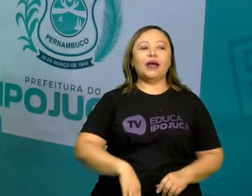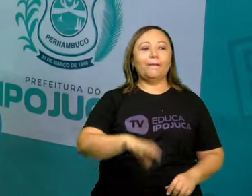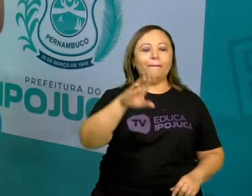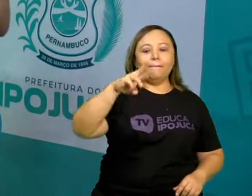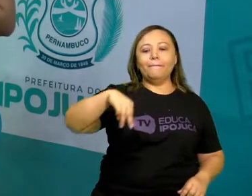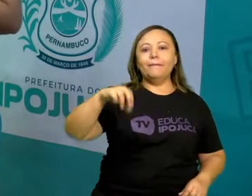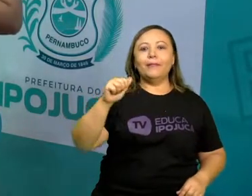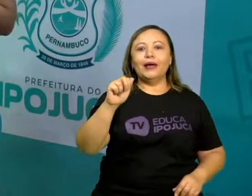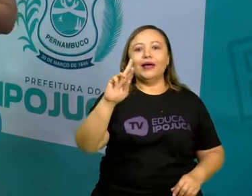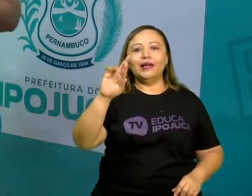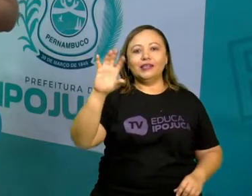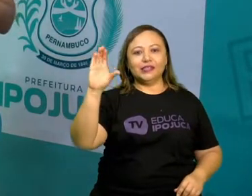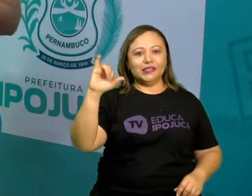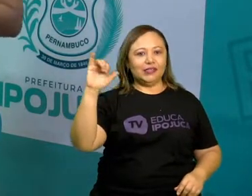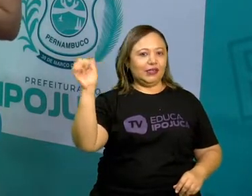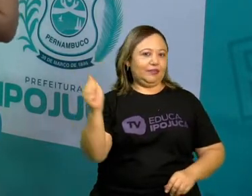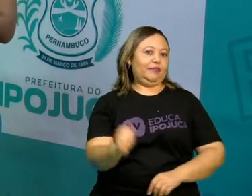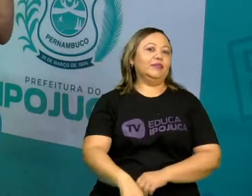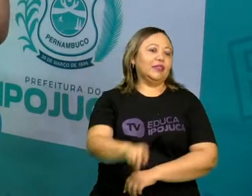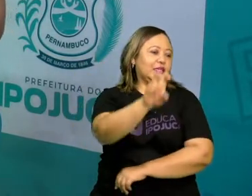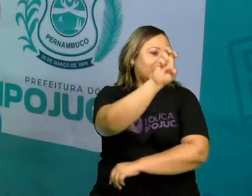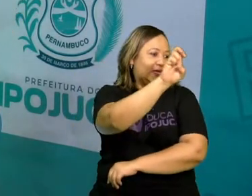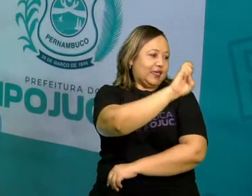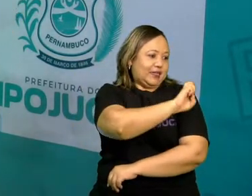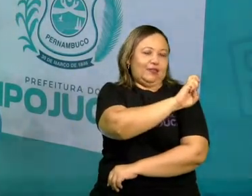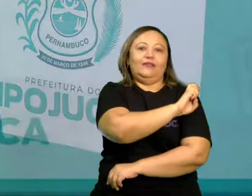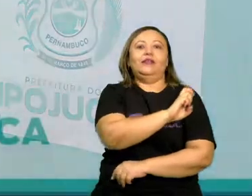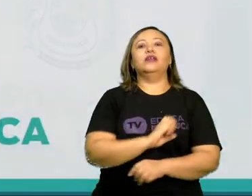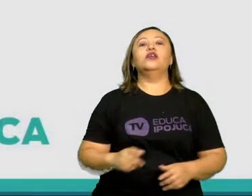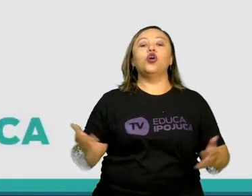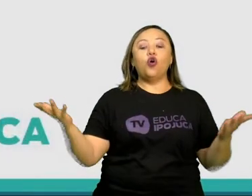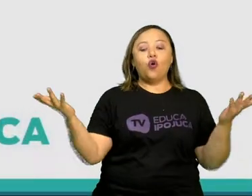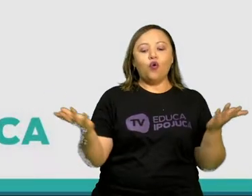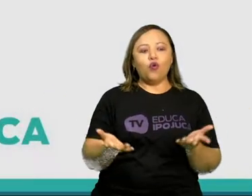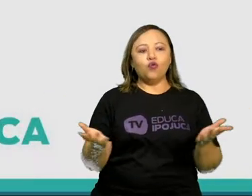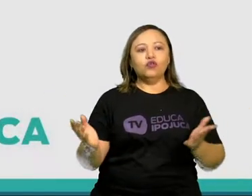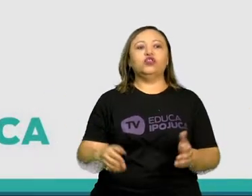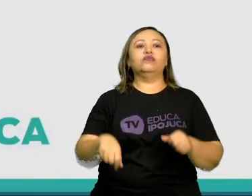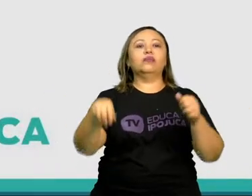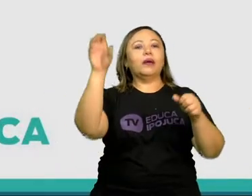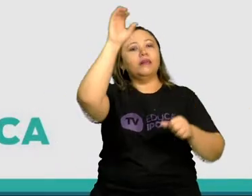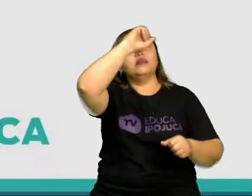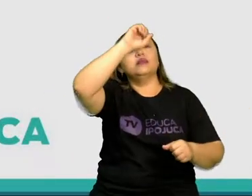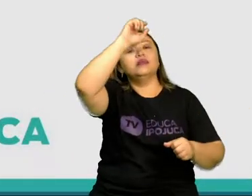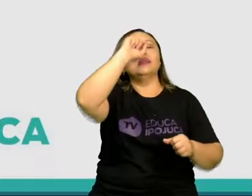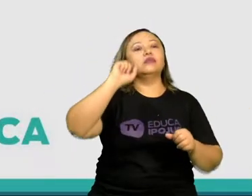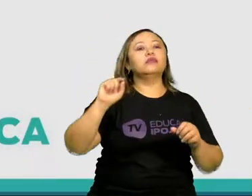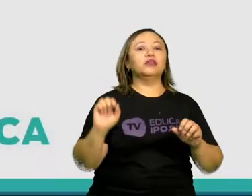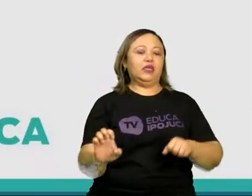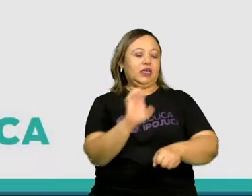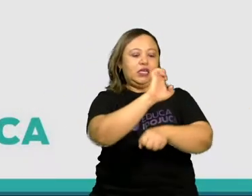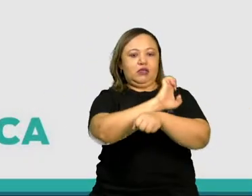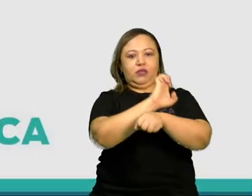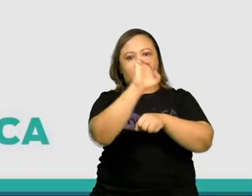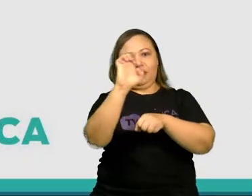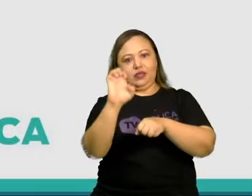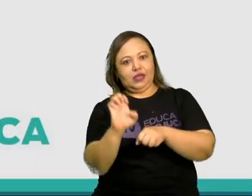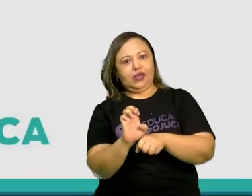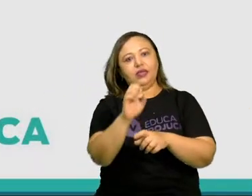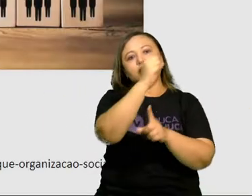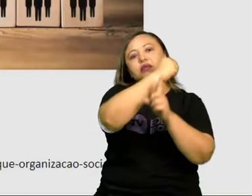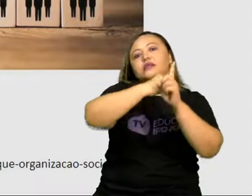aula de hoje de história vamos ver formas de organização social e noção de estado, tá certo? Vamos lá.